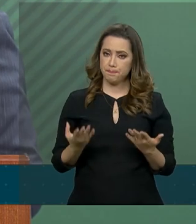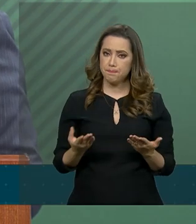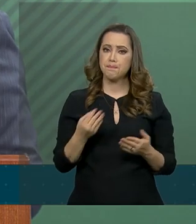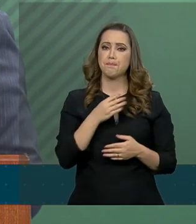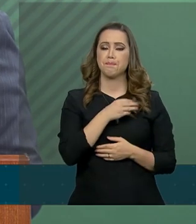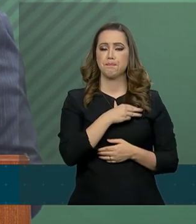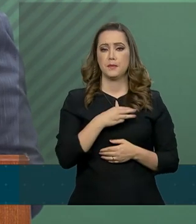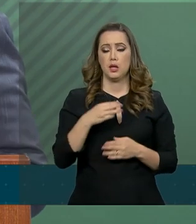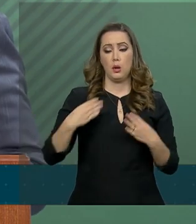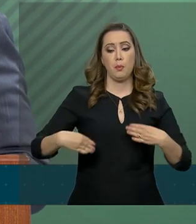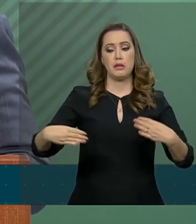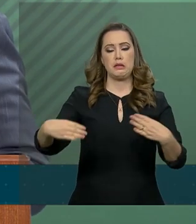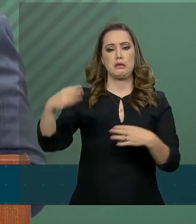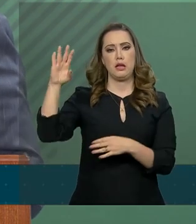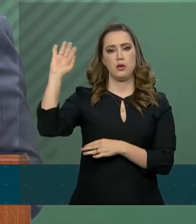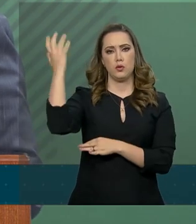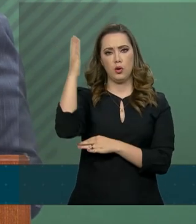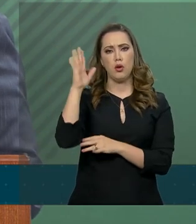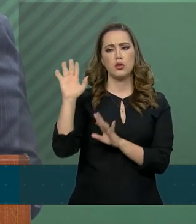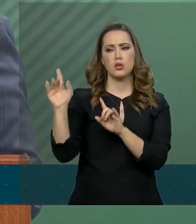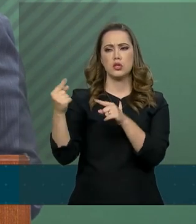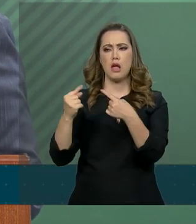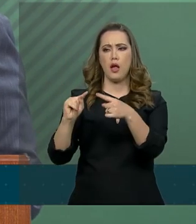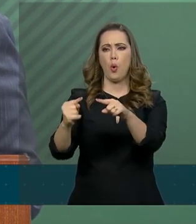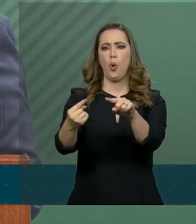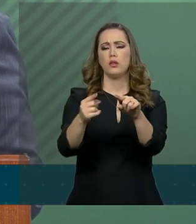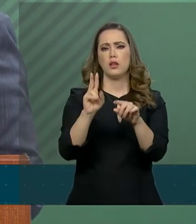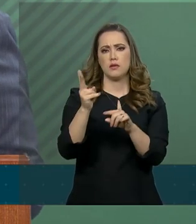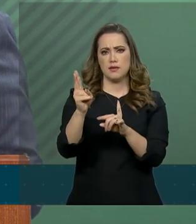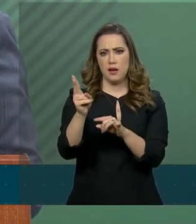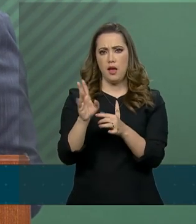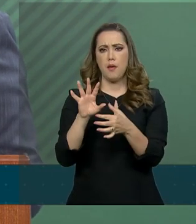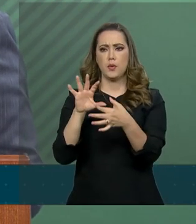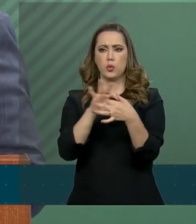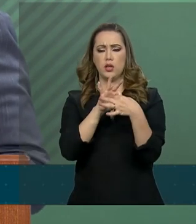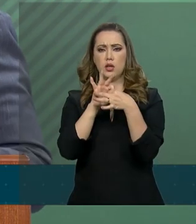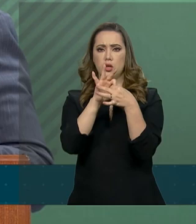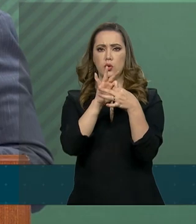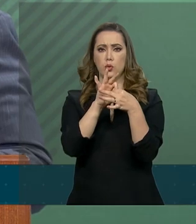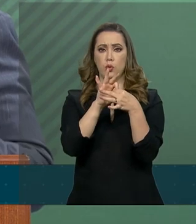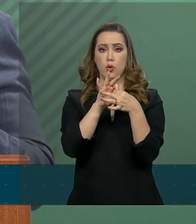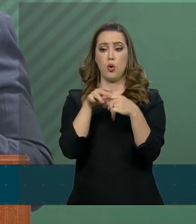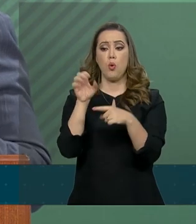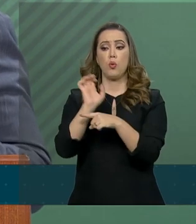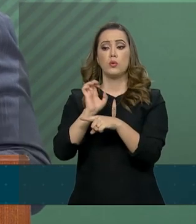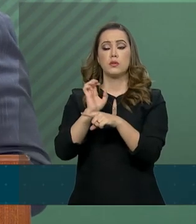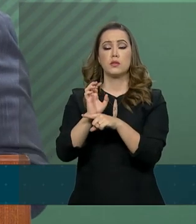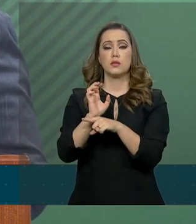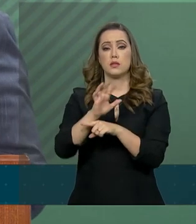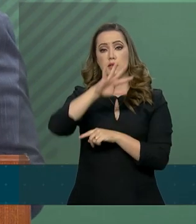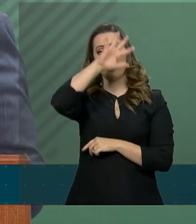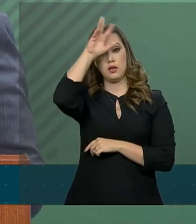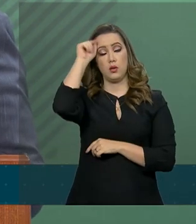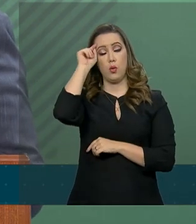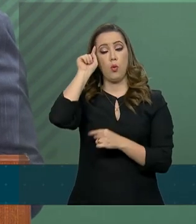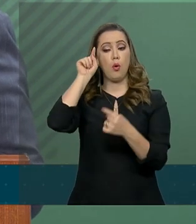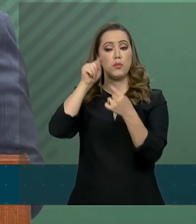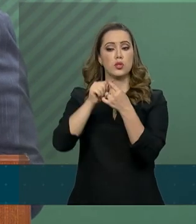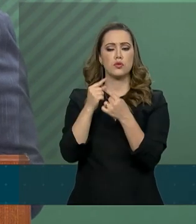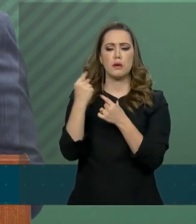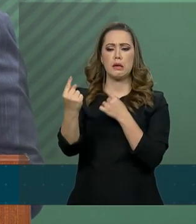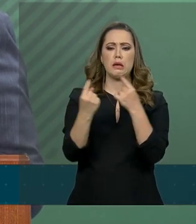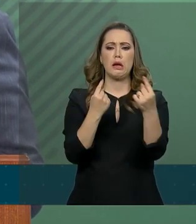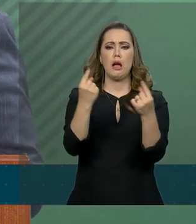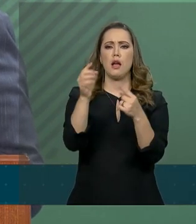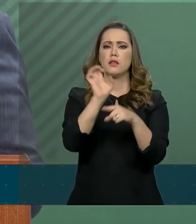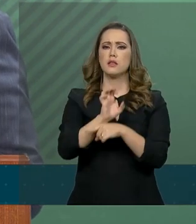em contato com os governadores dos estados da região amazônica, com o objetivo de solicitar que cada estado